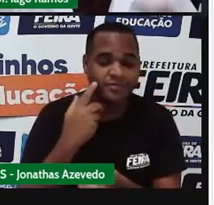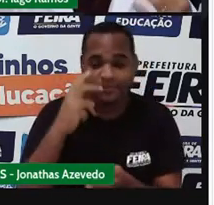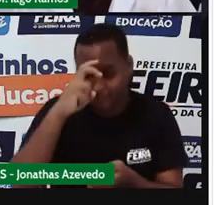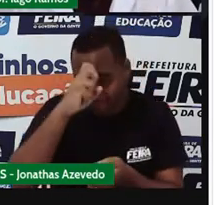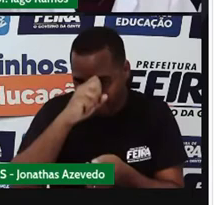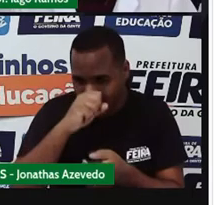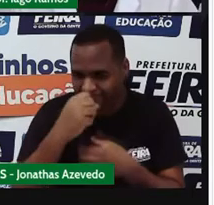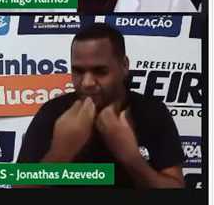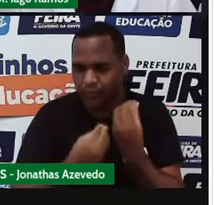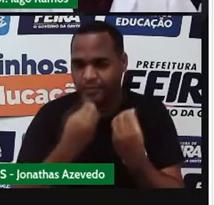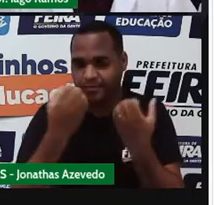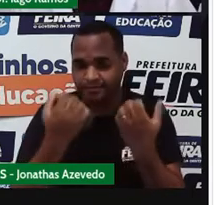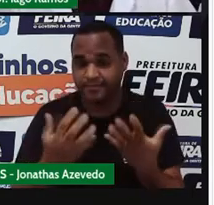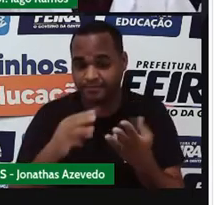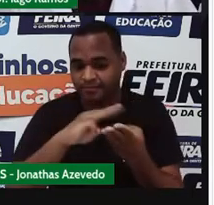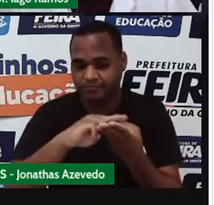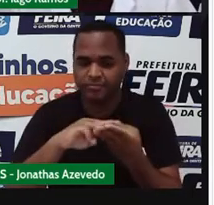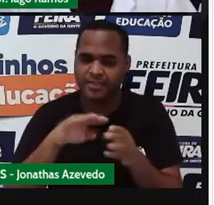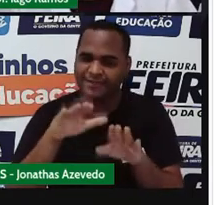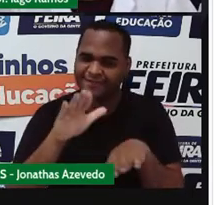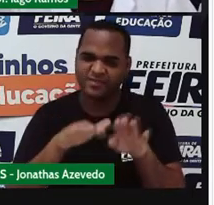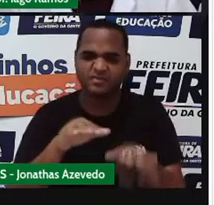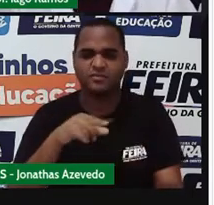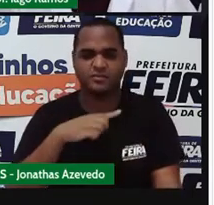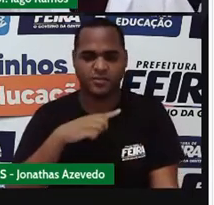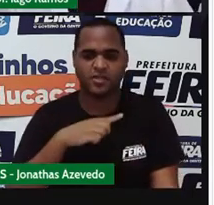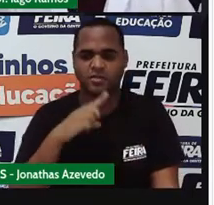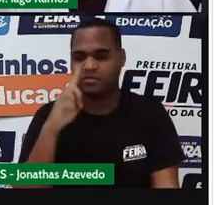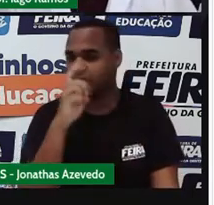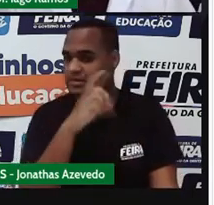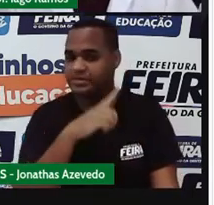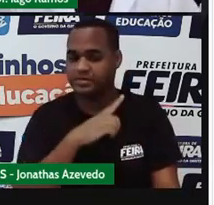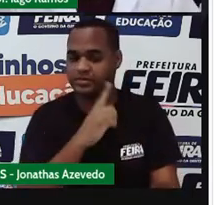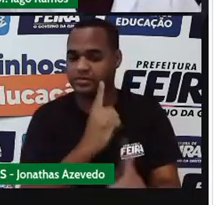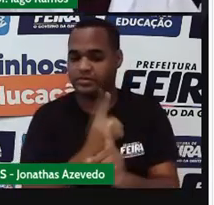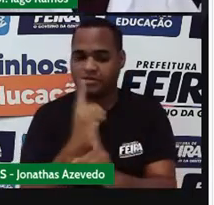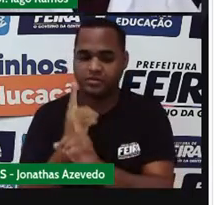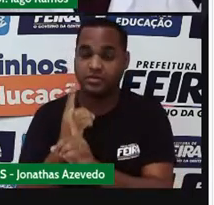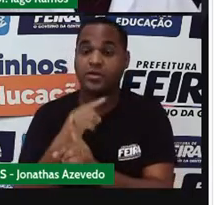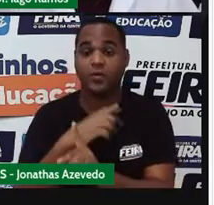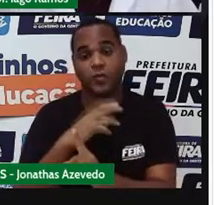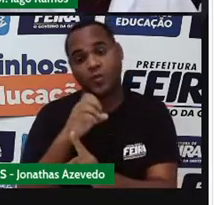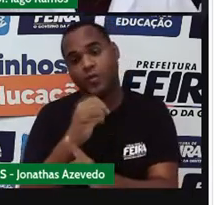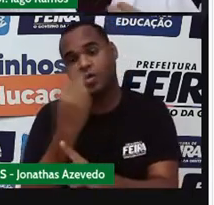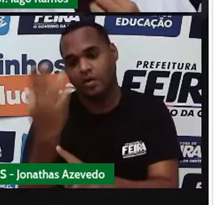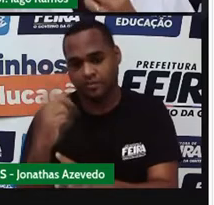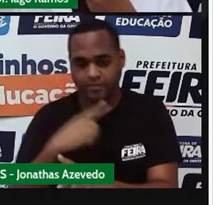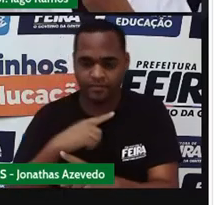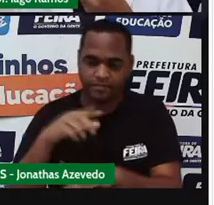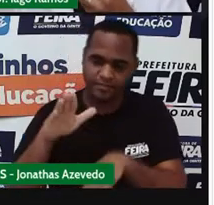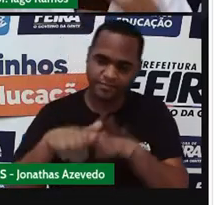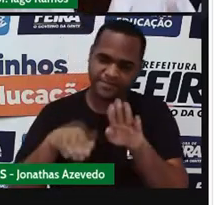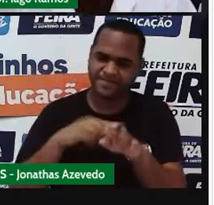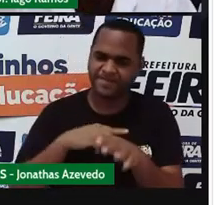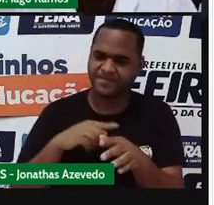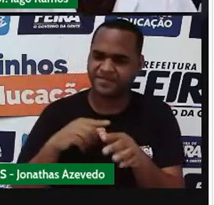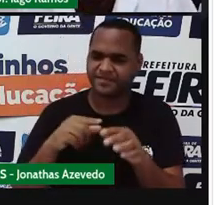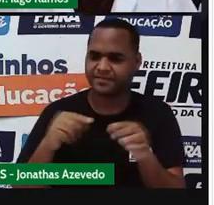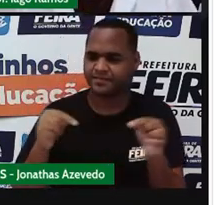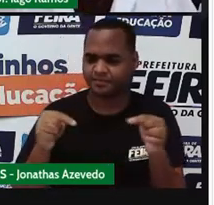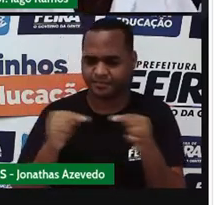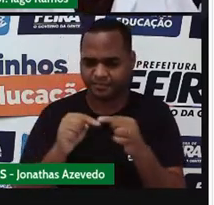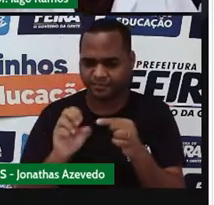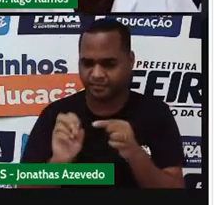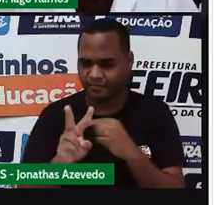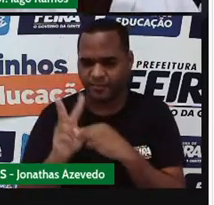Porque na matemática, às vezes, a gente encontra esses desafios ou situações onde esses valores não são colocados,